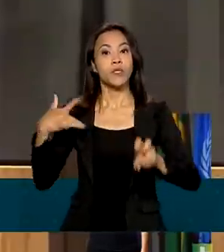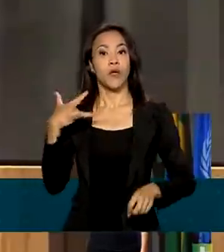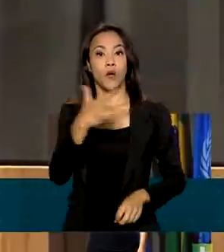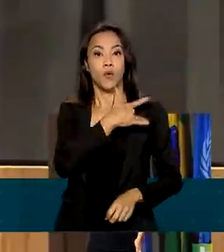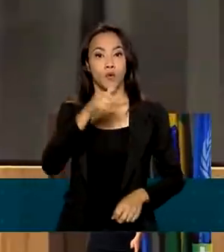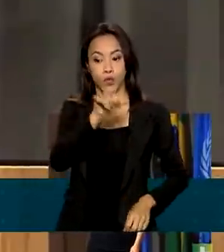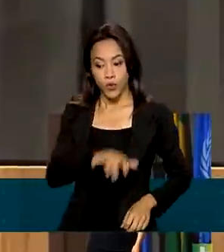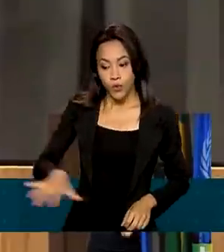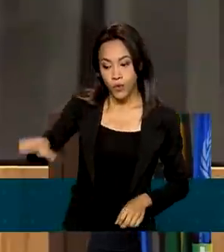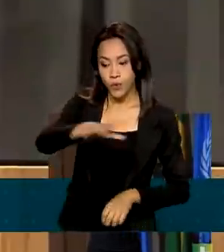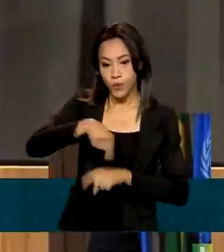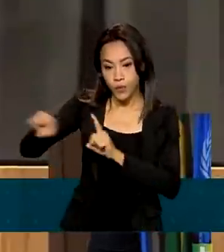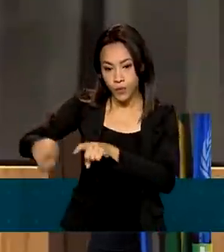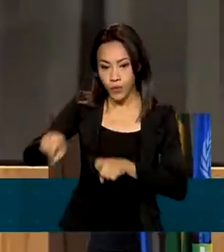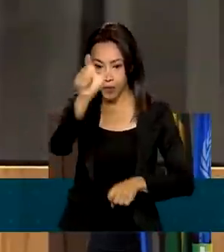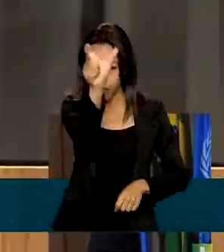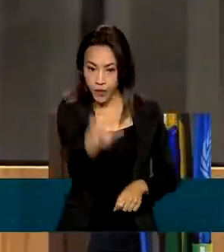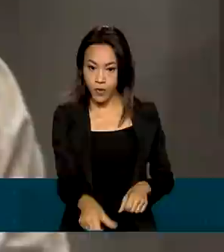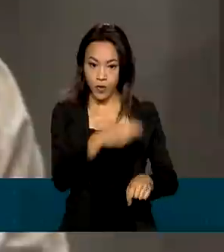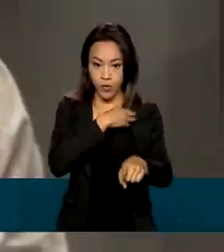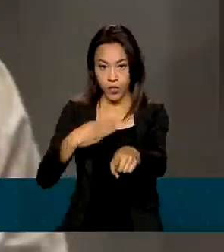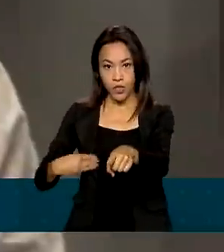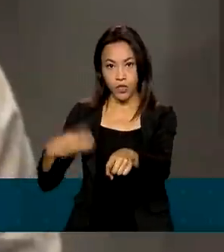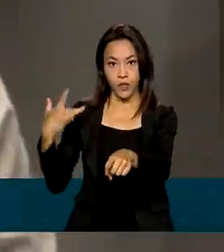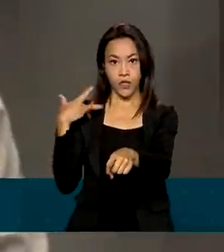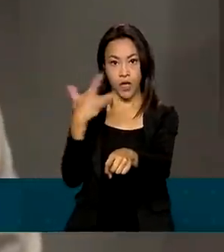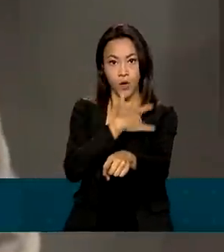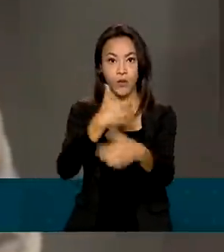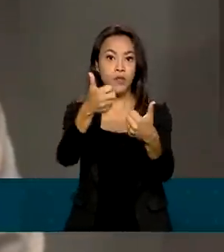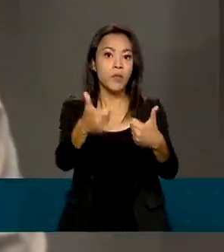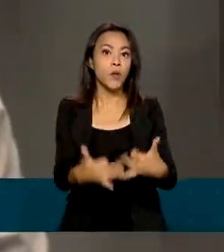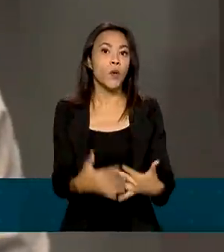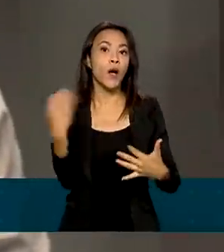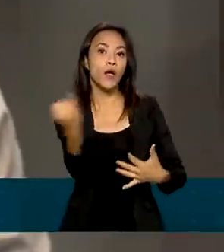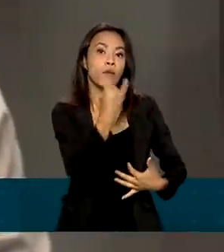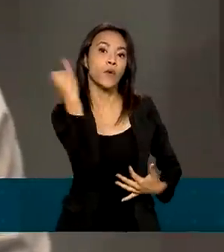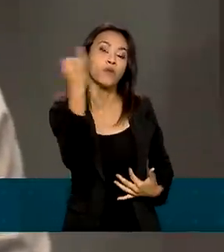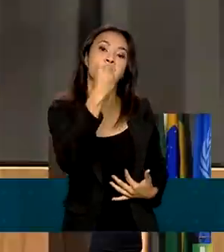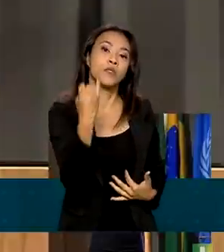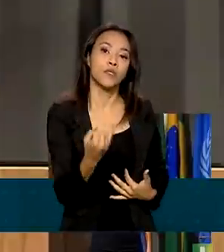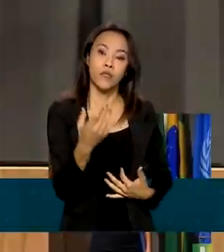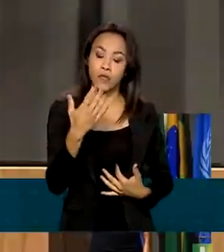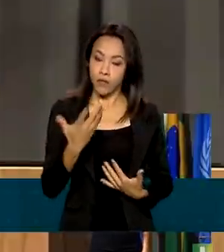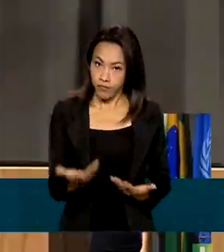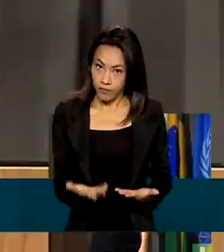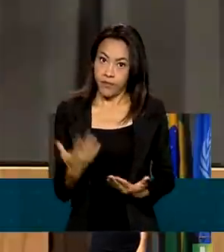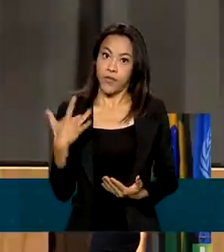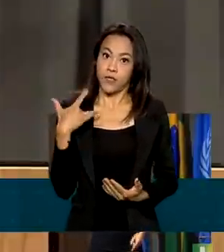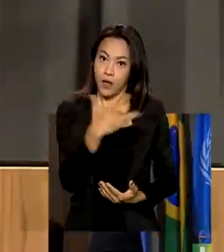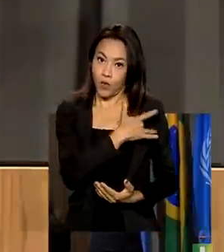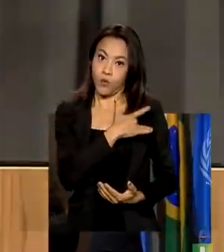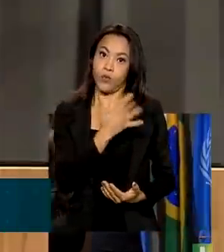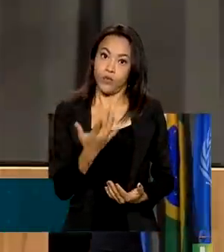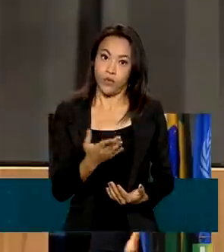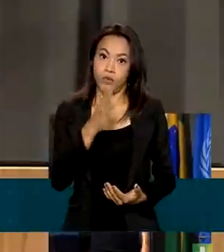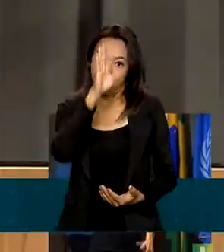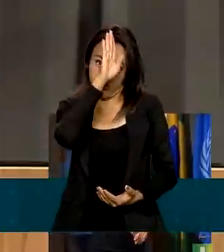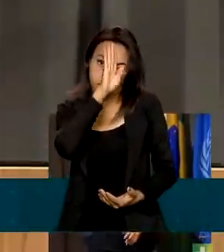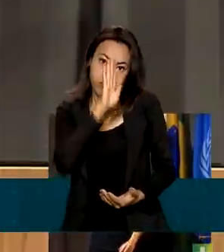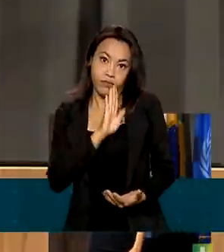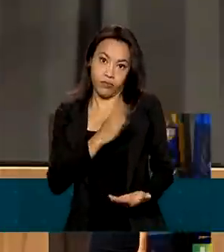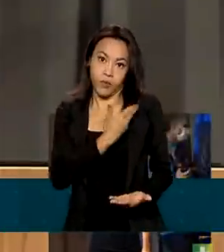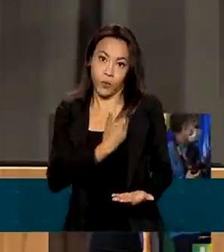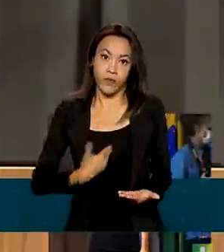ministro da Saúde, Marcelo Queiroga, destacou a importância do SUS para o brasileiro. Onde há Brasil, há